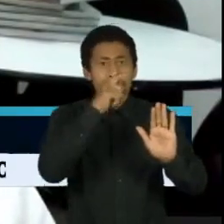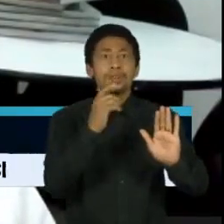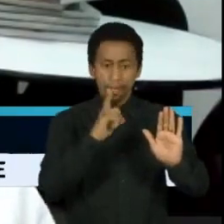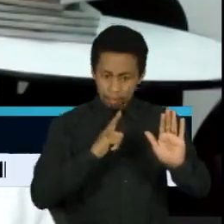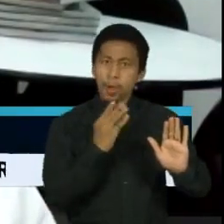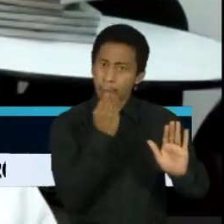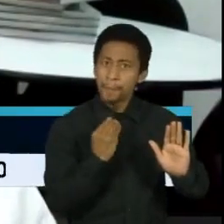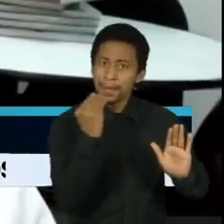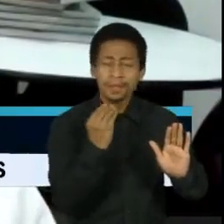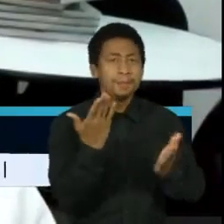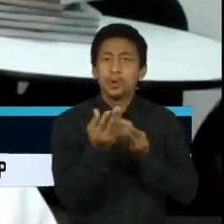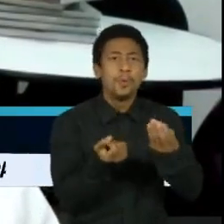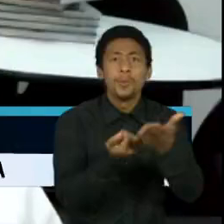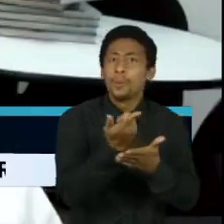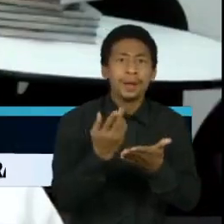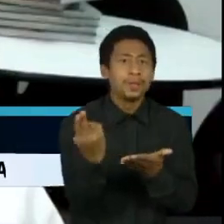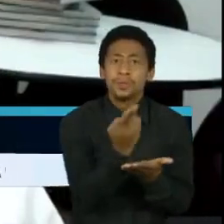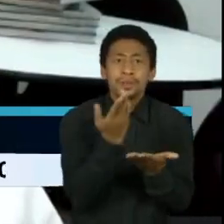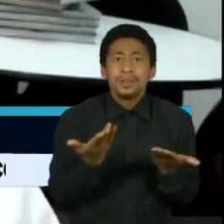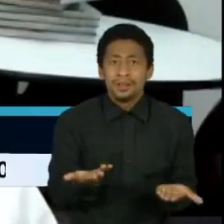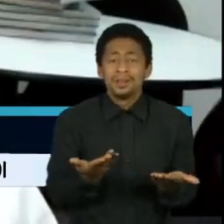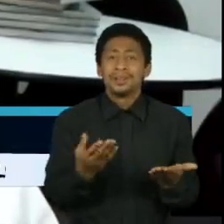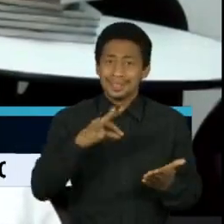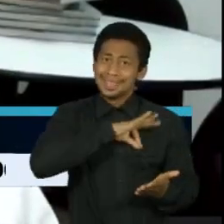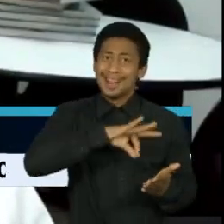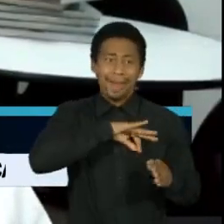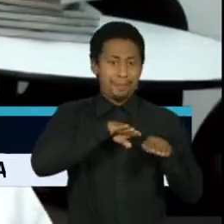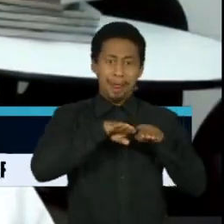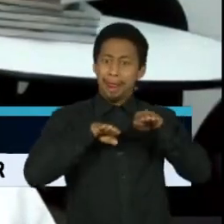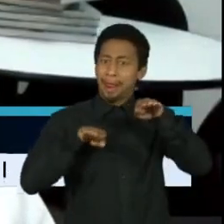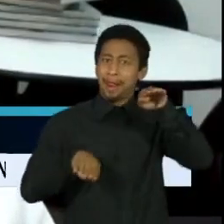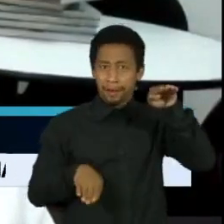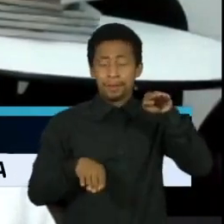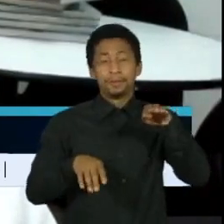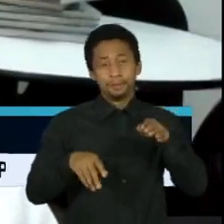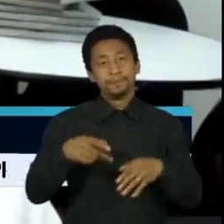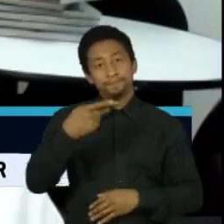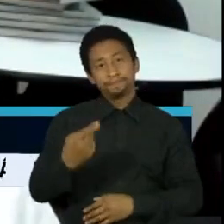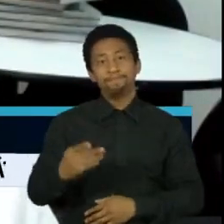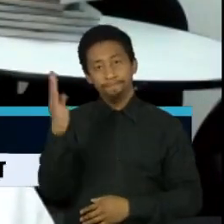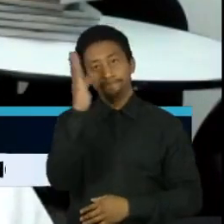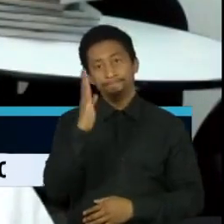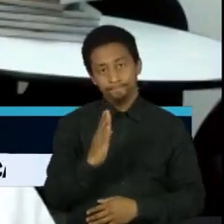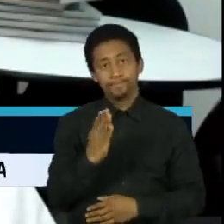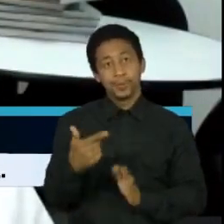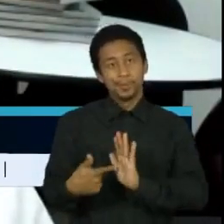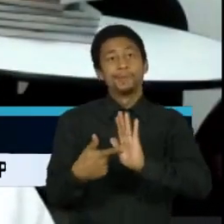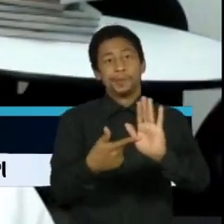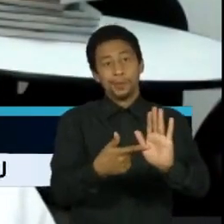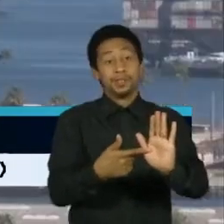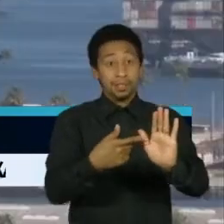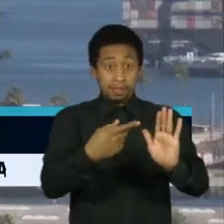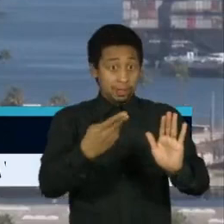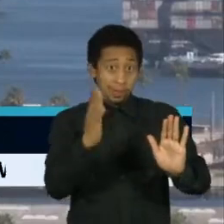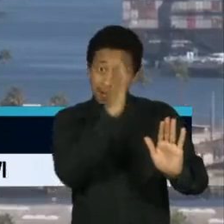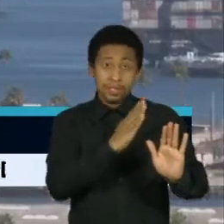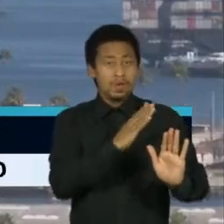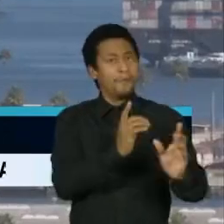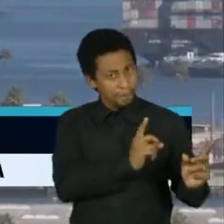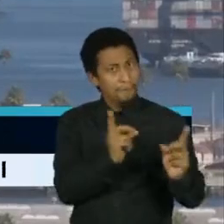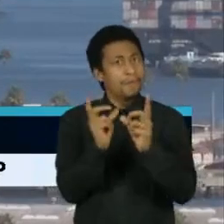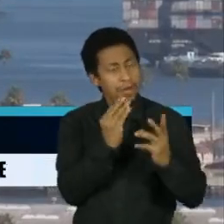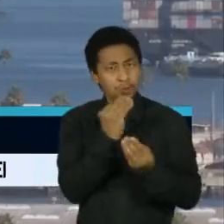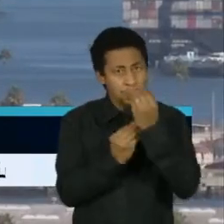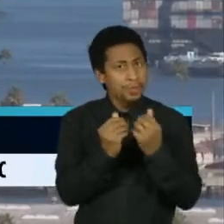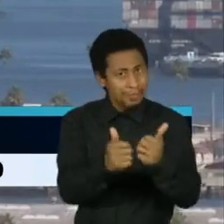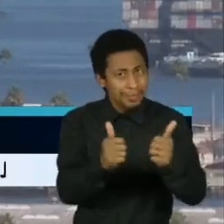alta desigualdade de renda e de condições de vida na chamada fazenda do mundo, que é o Brasil. O Brasil